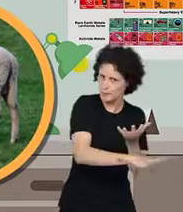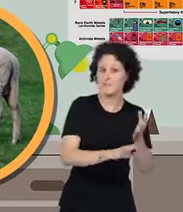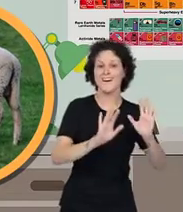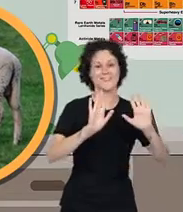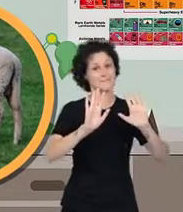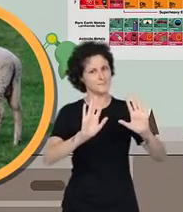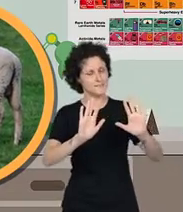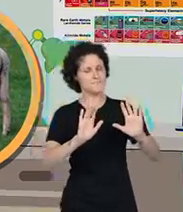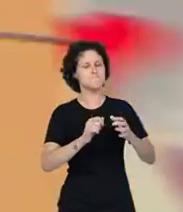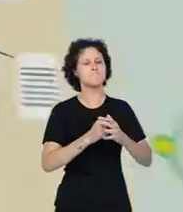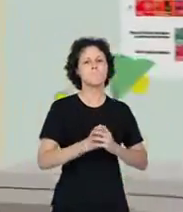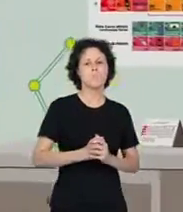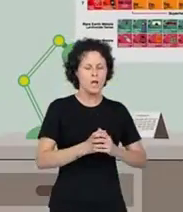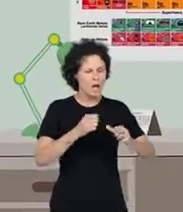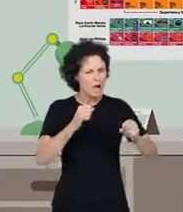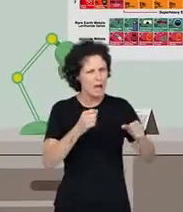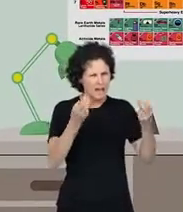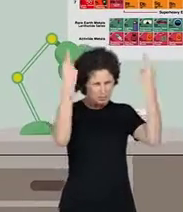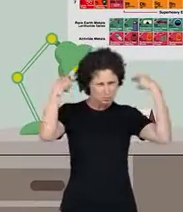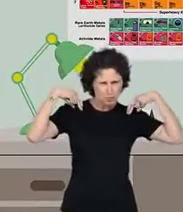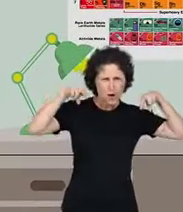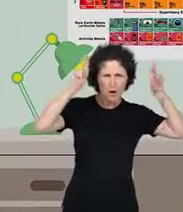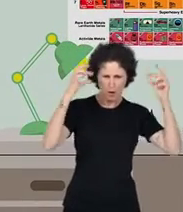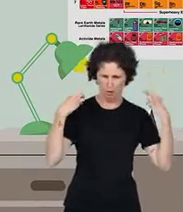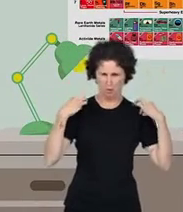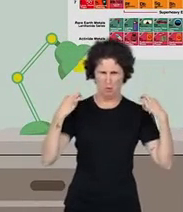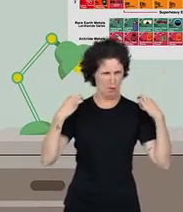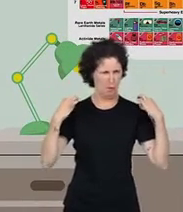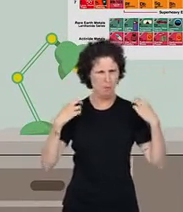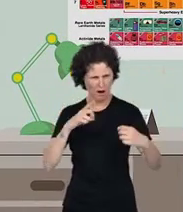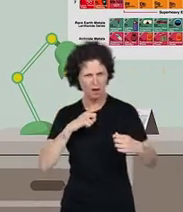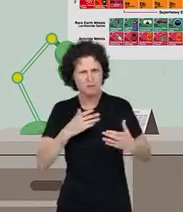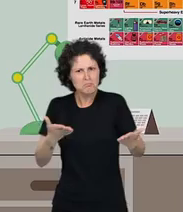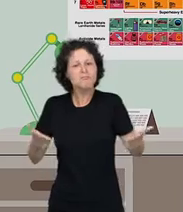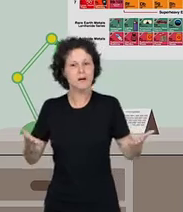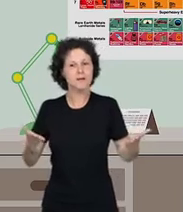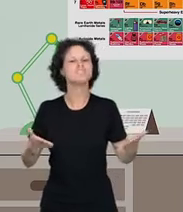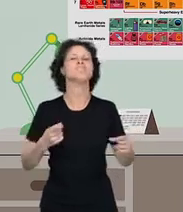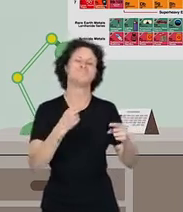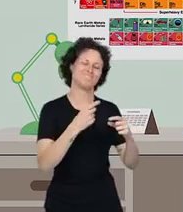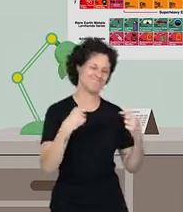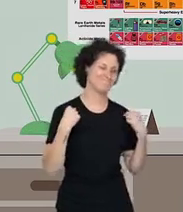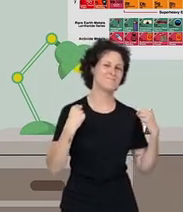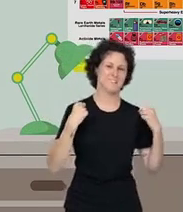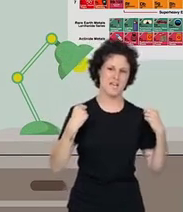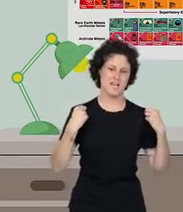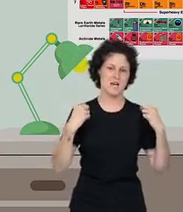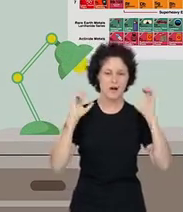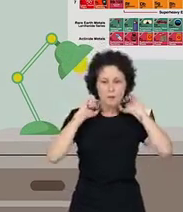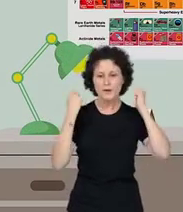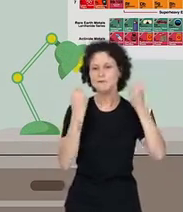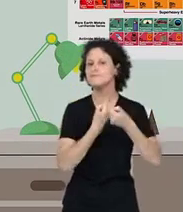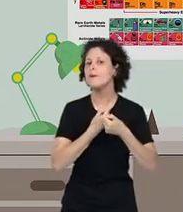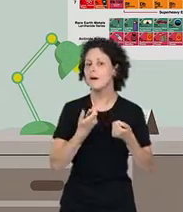podem ser utilizadas como adubo. Ah, e eu tenho certeza que você já deve ter usado alguma roupa feita do pelo